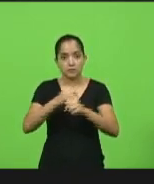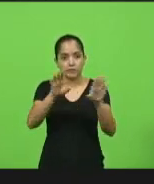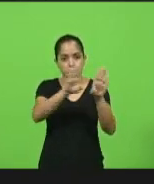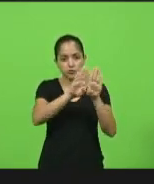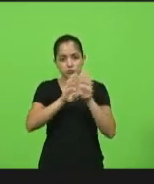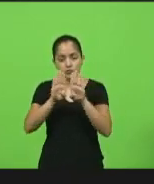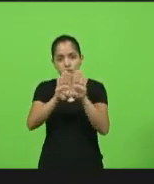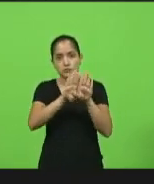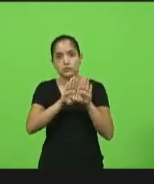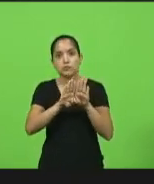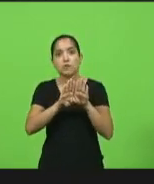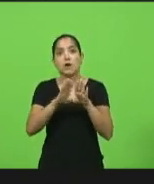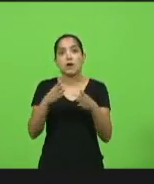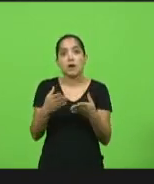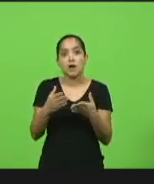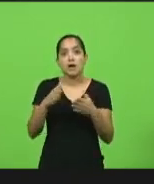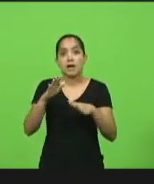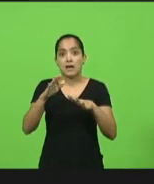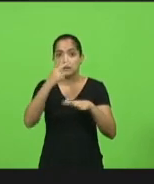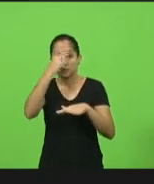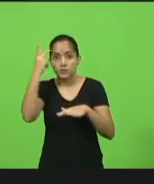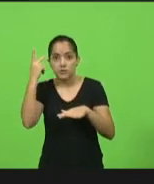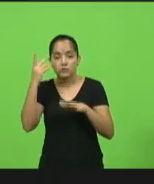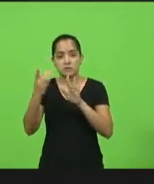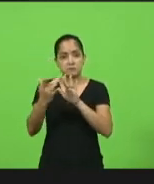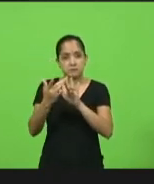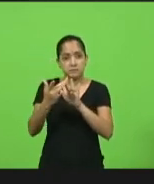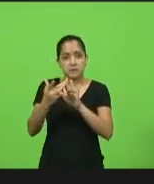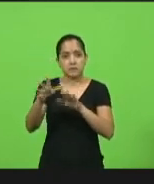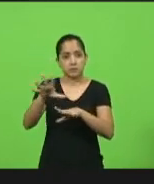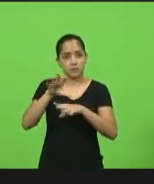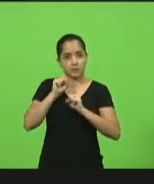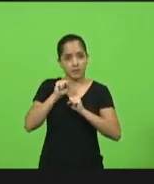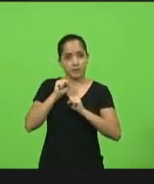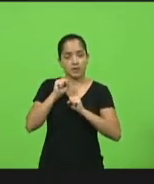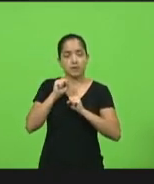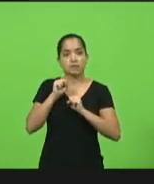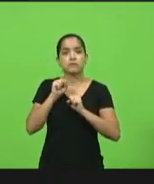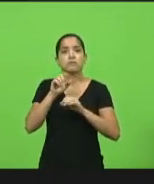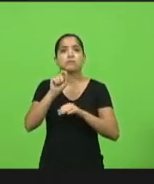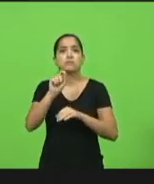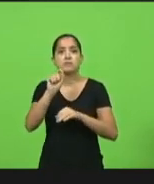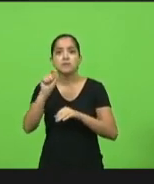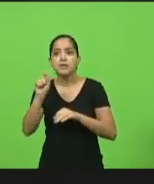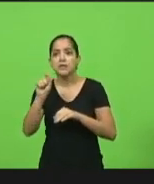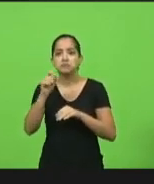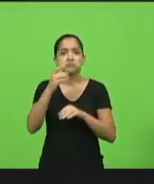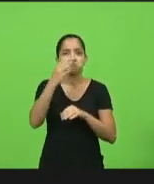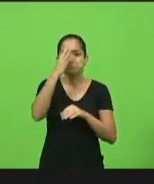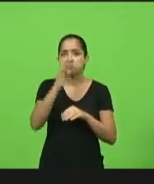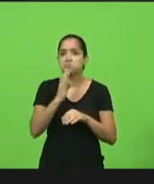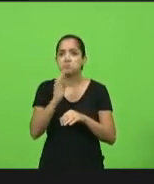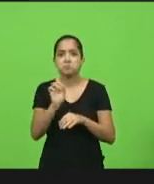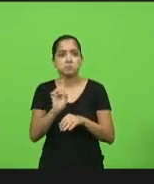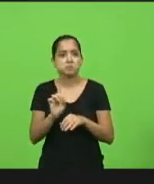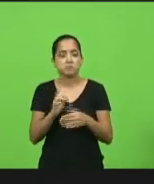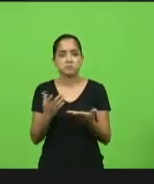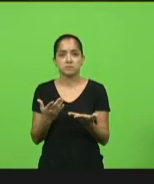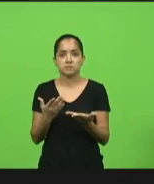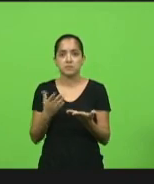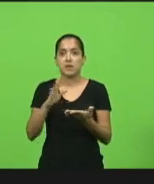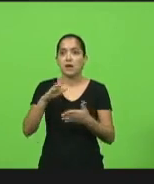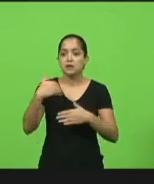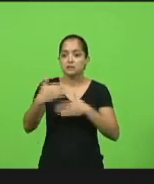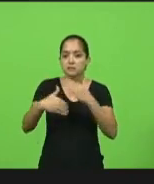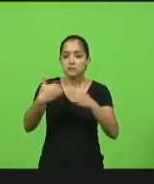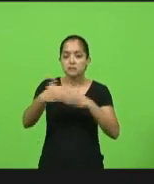tinham contato com o vírus, as pessoas que eram contaminadas pelo vírus, eram pessoas que a gente não sabia quem eram, pessoas distantes. Daqui a pouco começou